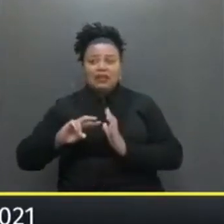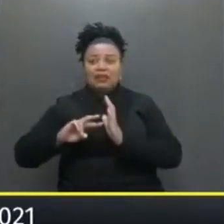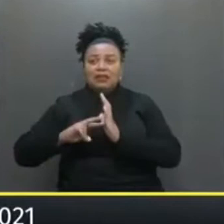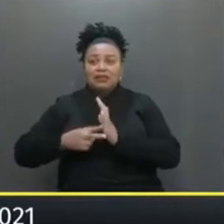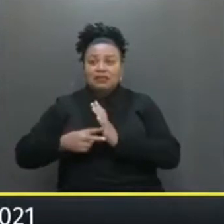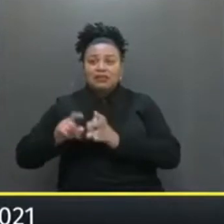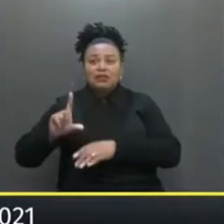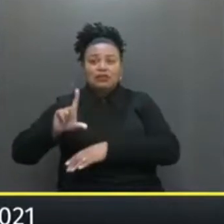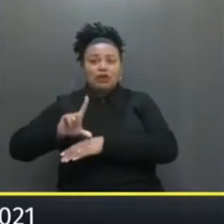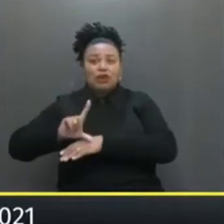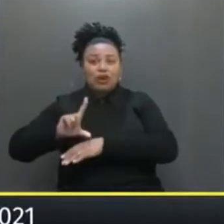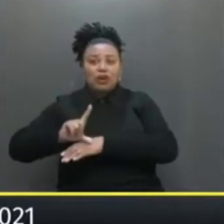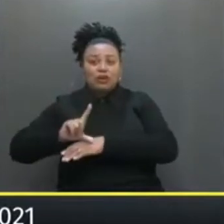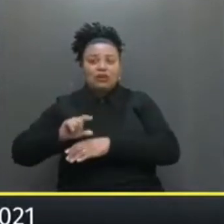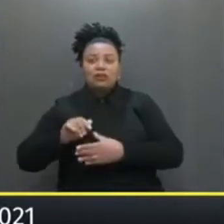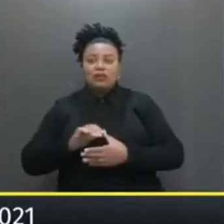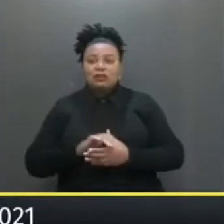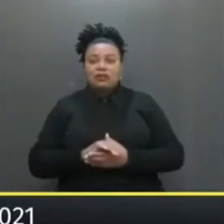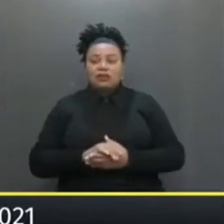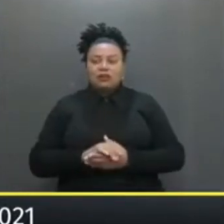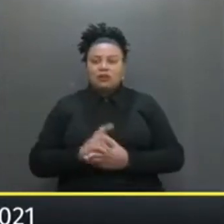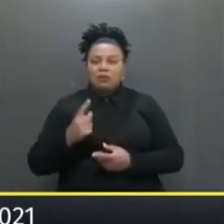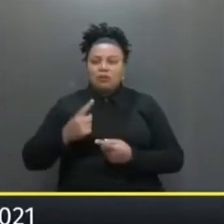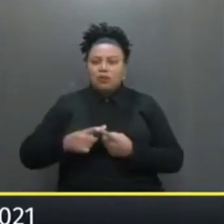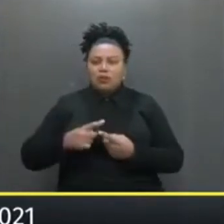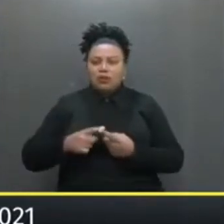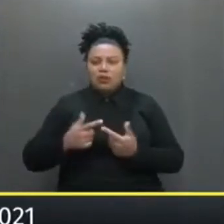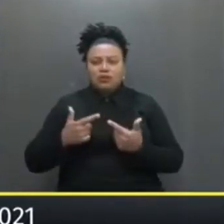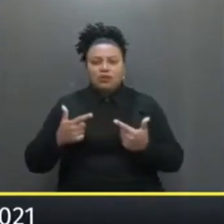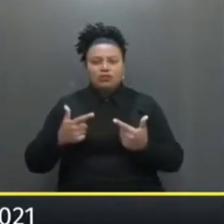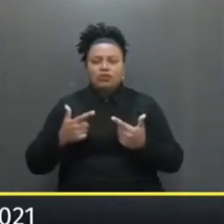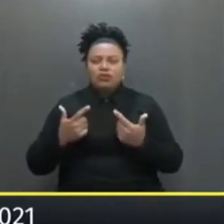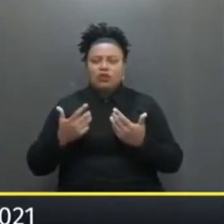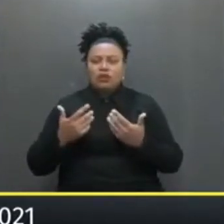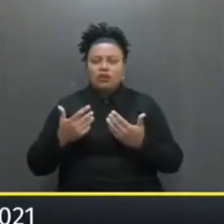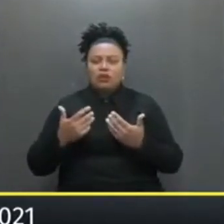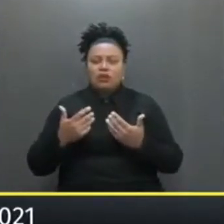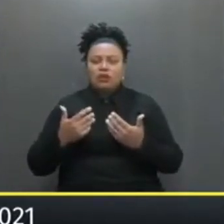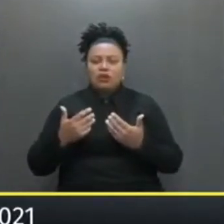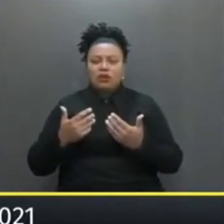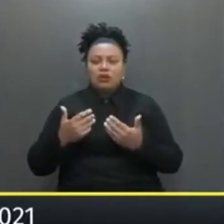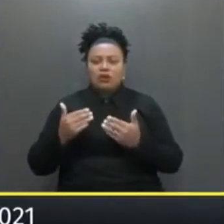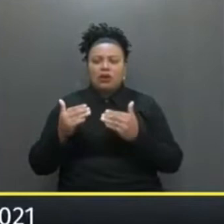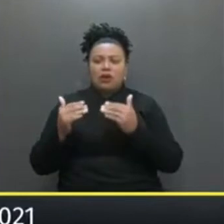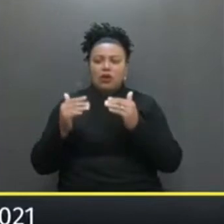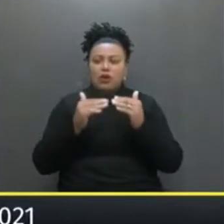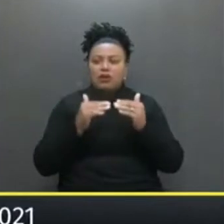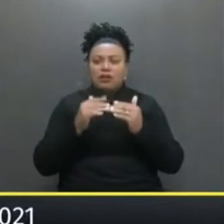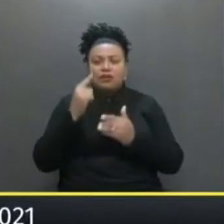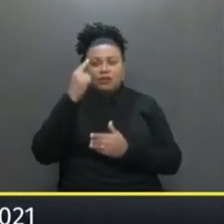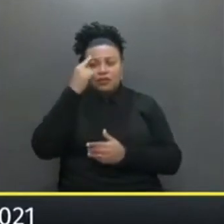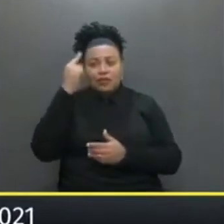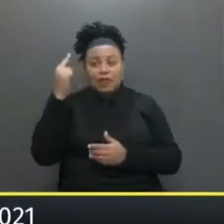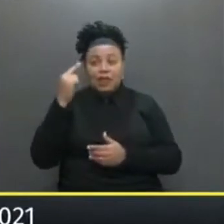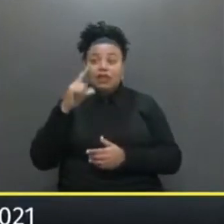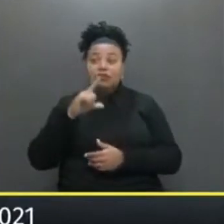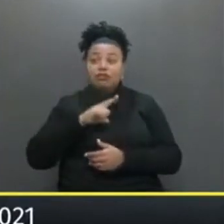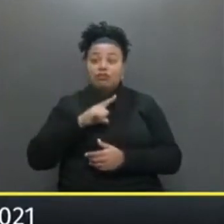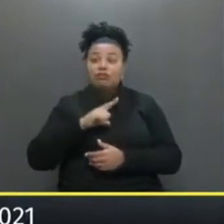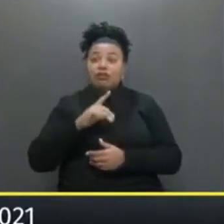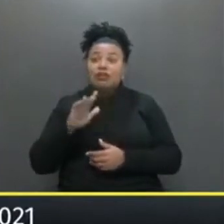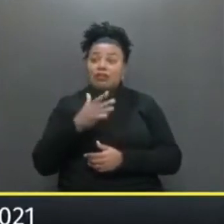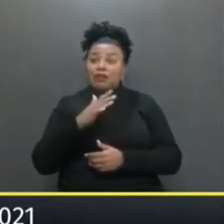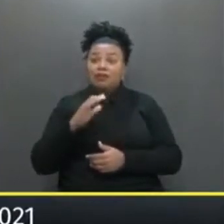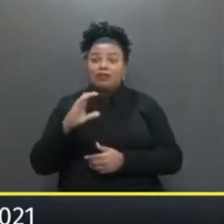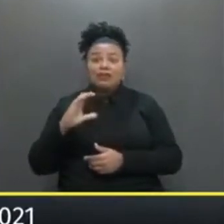Sindilogias Porque a gente Não tinha convergência De informações De ideias Chegava talvez